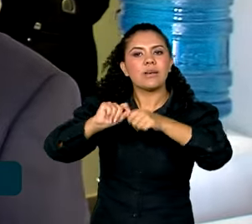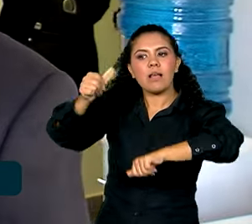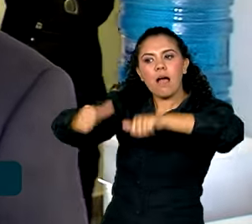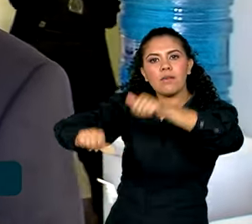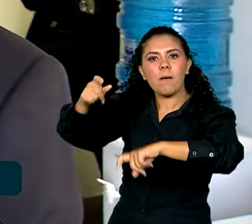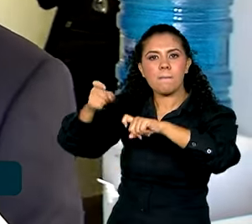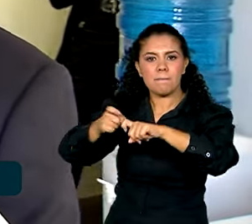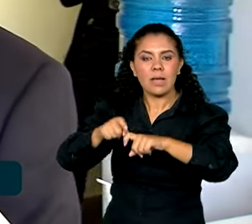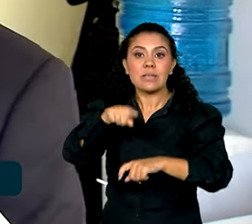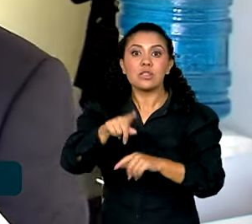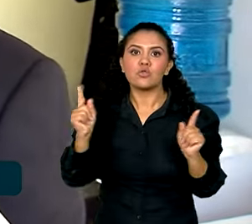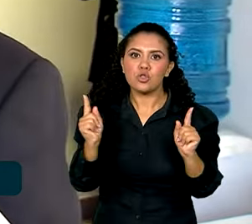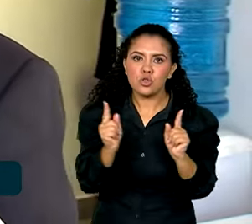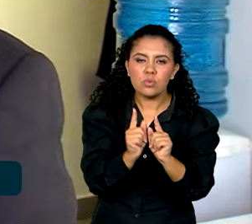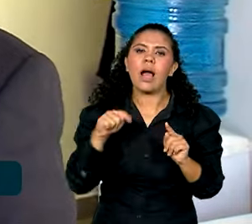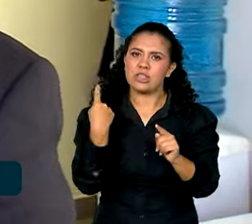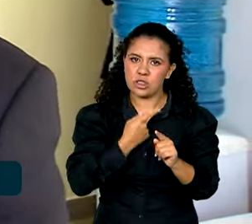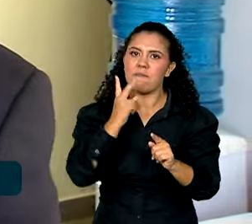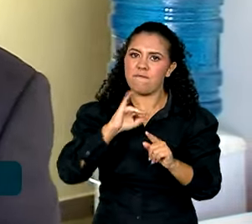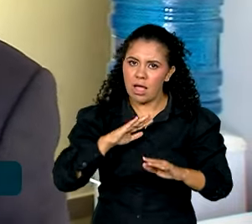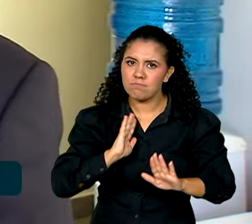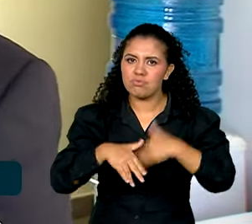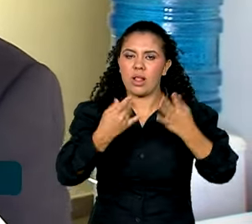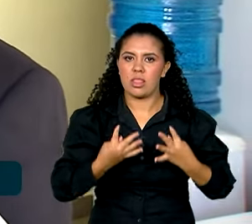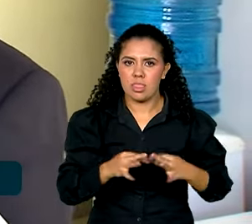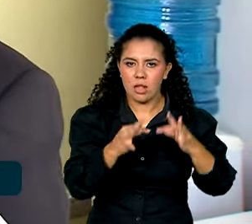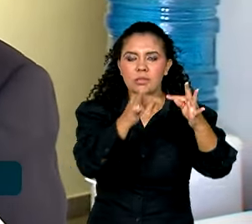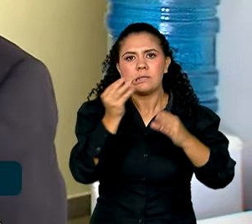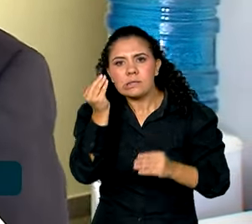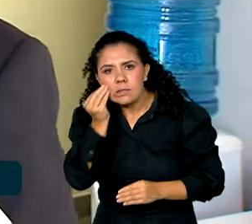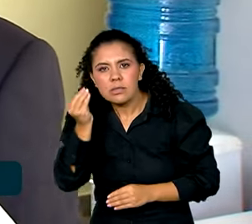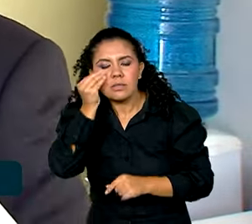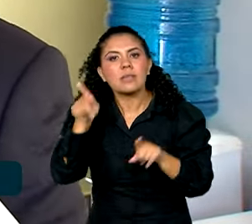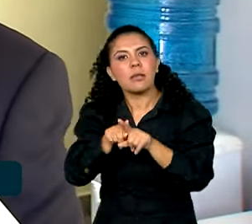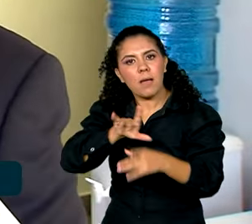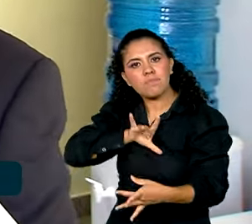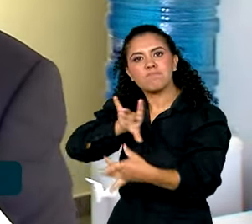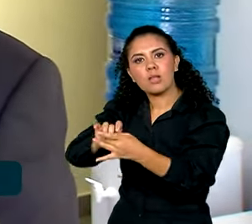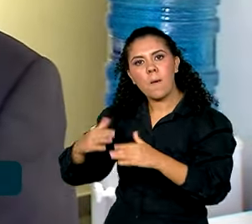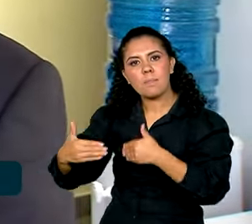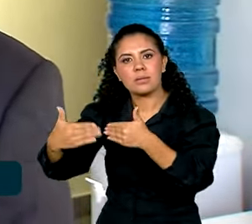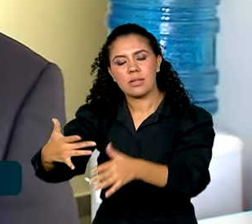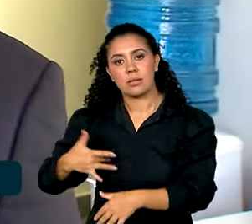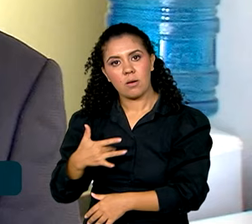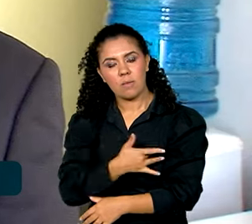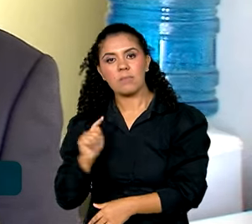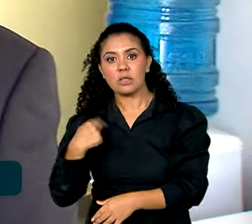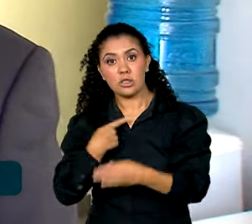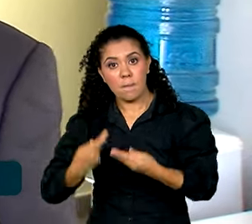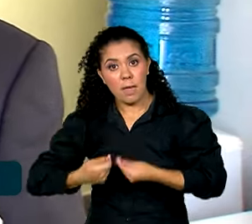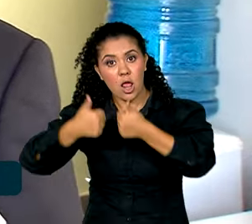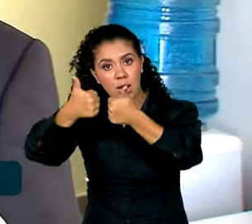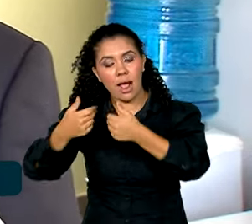o tempo de espera das pessoas. Nós vamos avançar na tecnologia, estamos fazendo um convênio agora também com o Ministério da Saúde, para melhorar cada vez mais. A tecnologia,